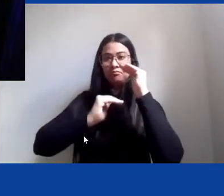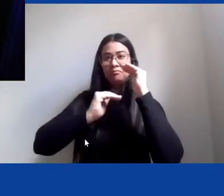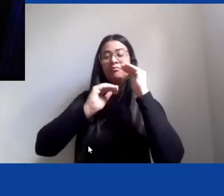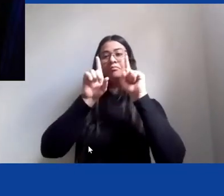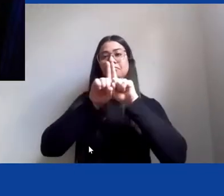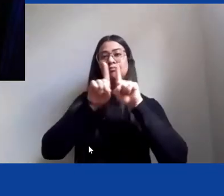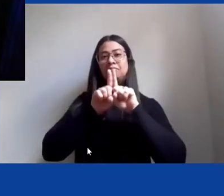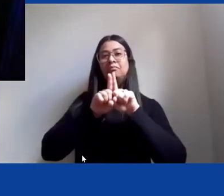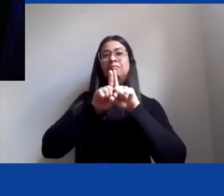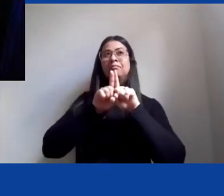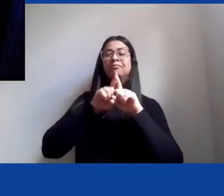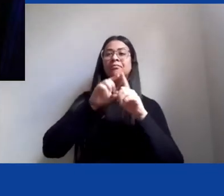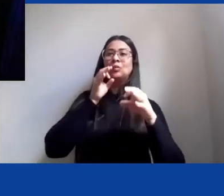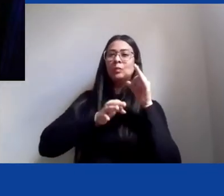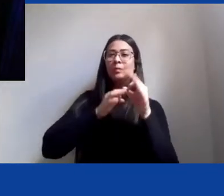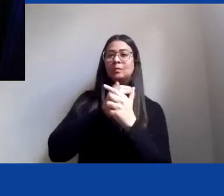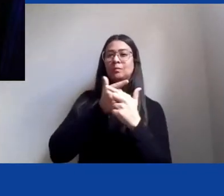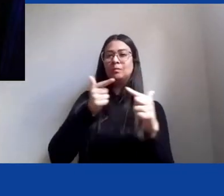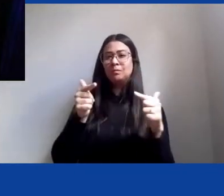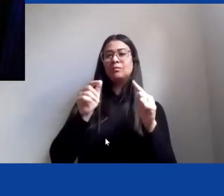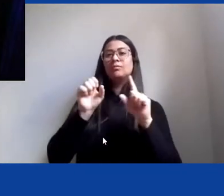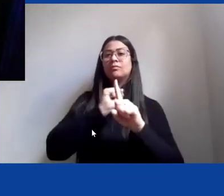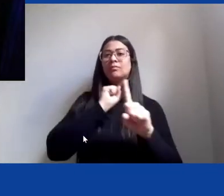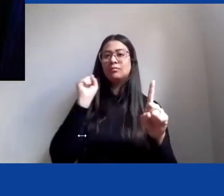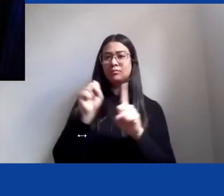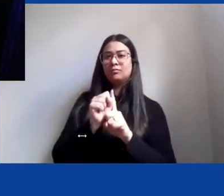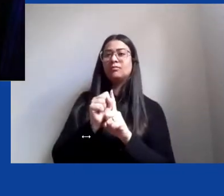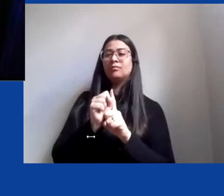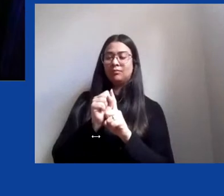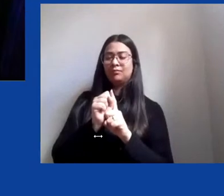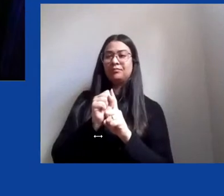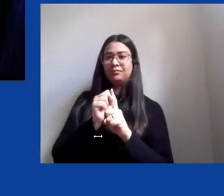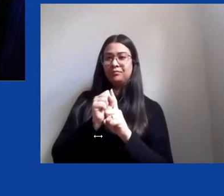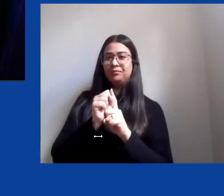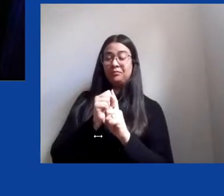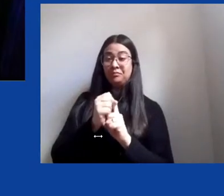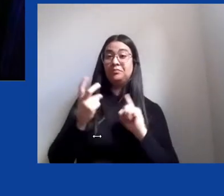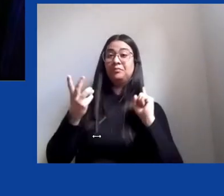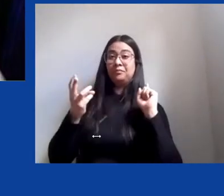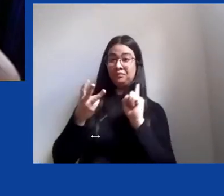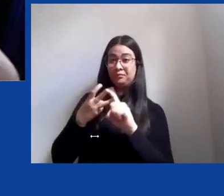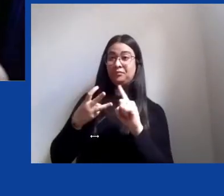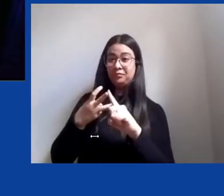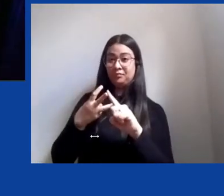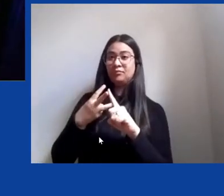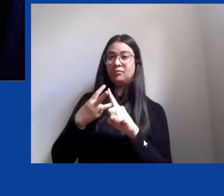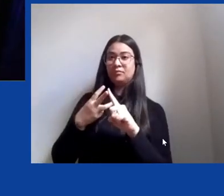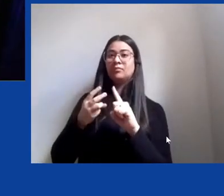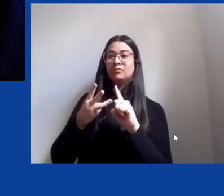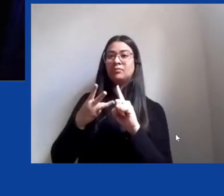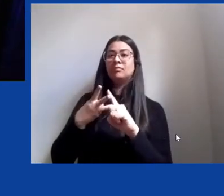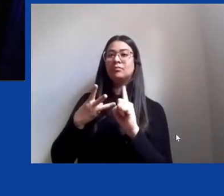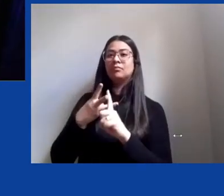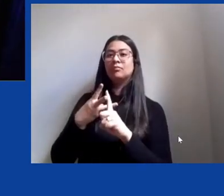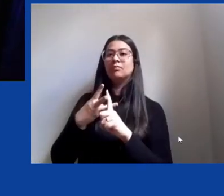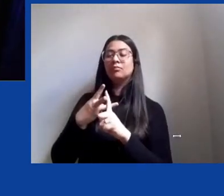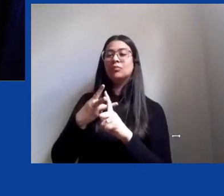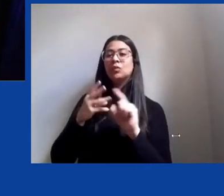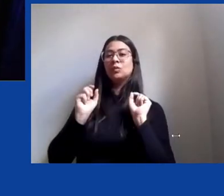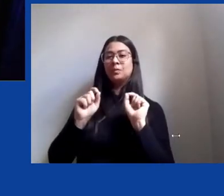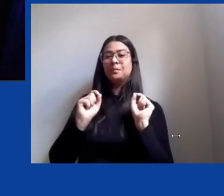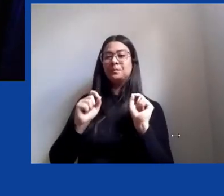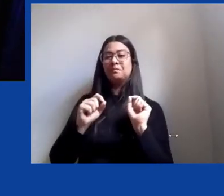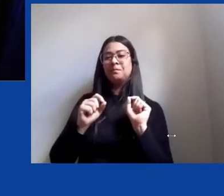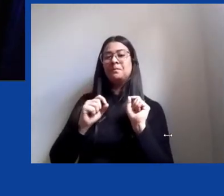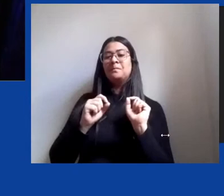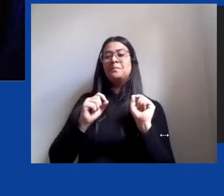sociais. O segundo pressuposto é o de que as desigualdades no Brasil são atravessadas por questões